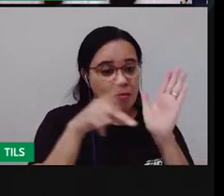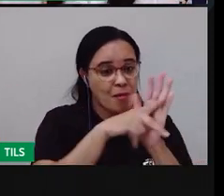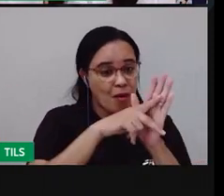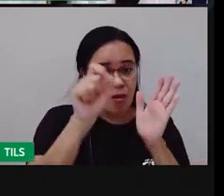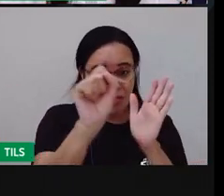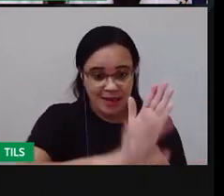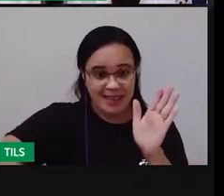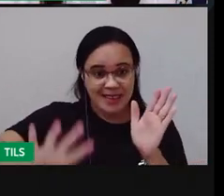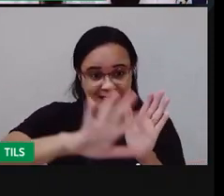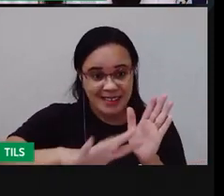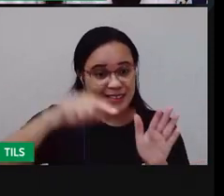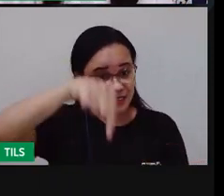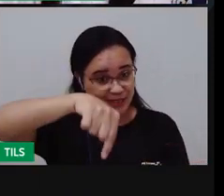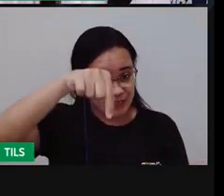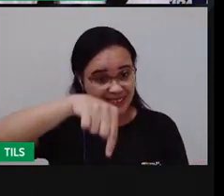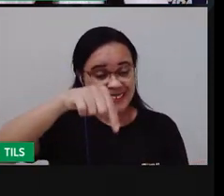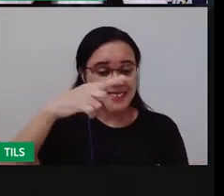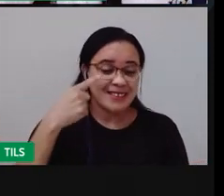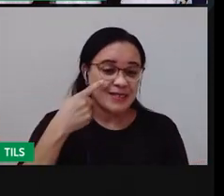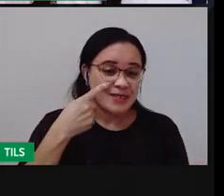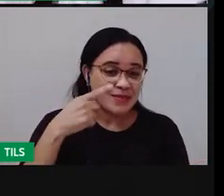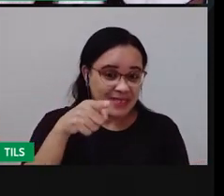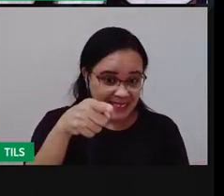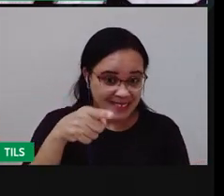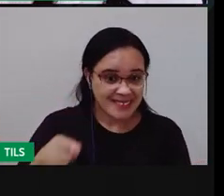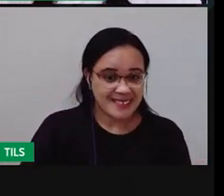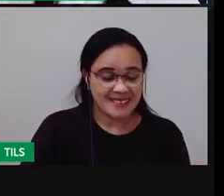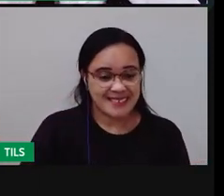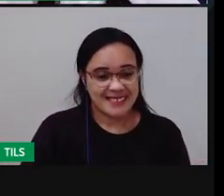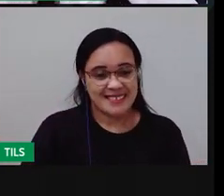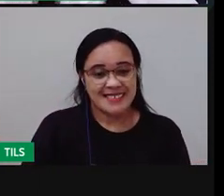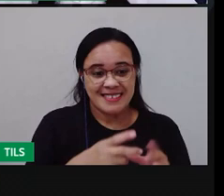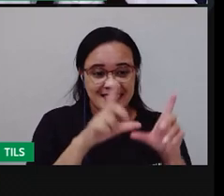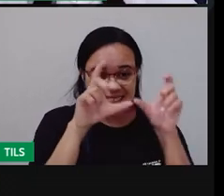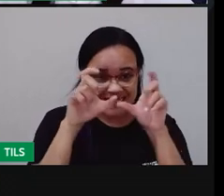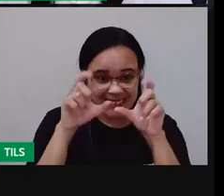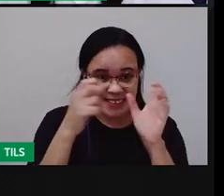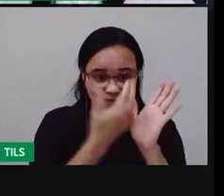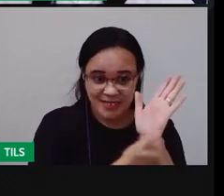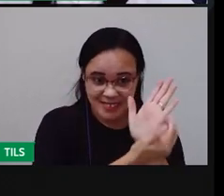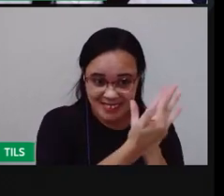região Ó Ciranda